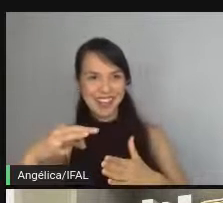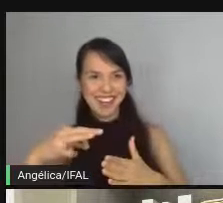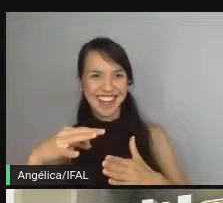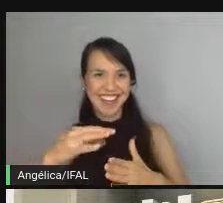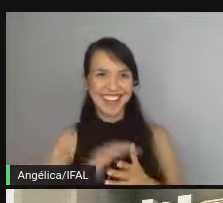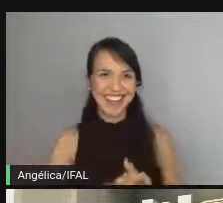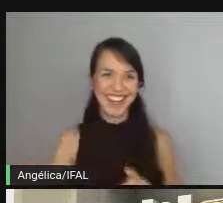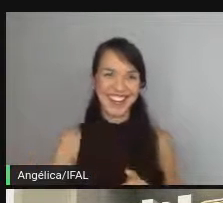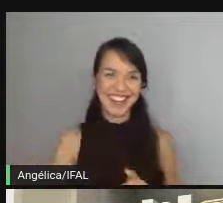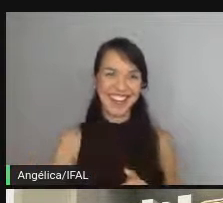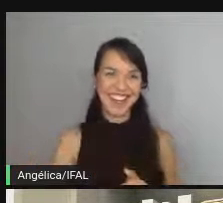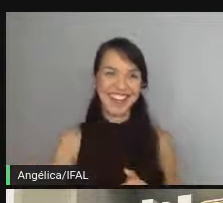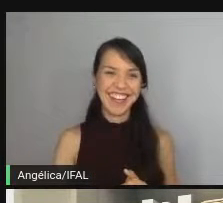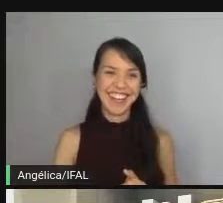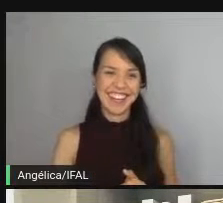fazer